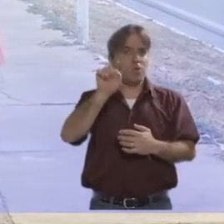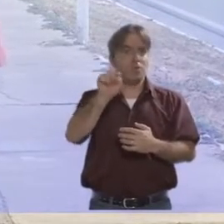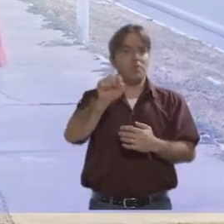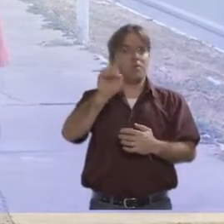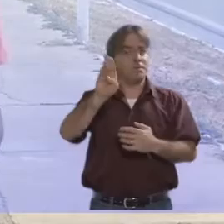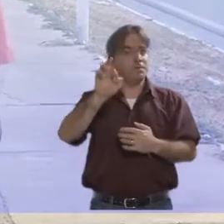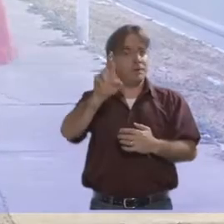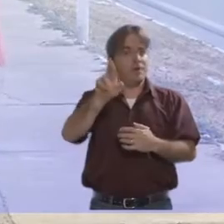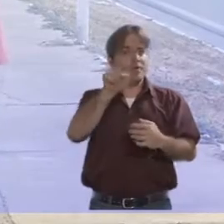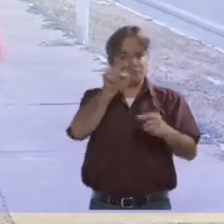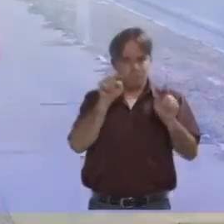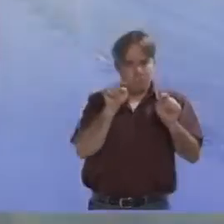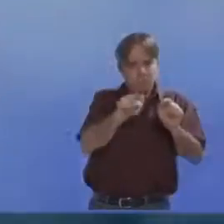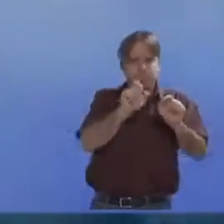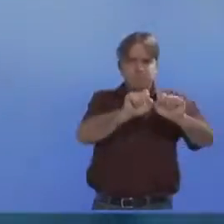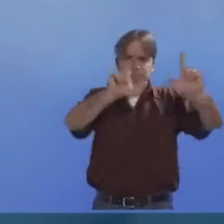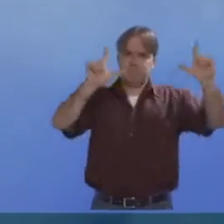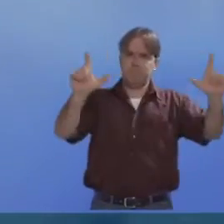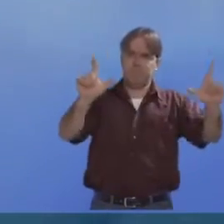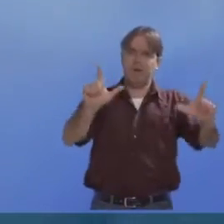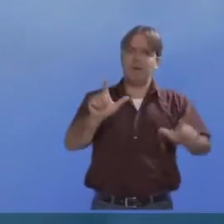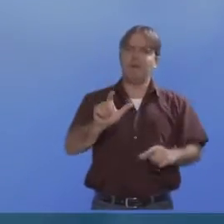fica por aqui. Tchau, até a próxima!